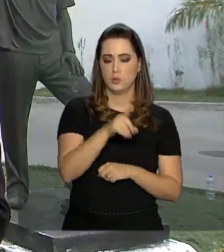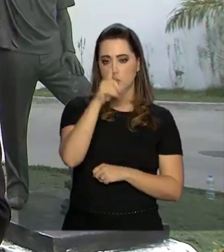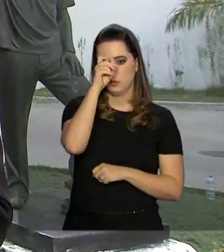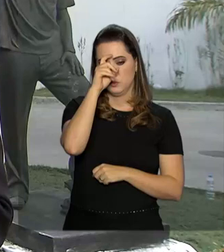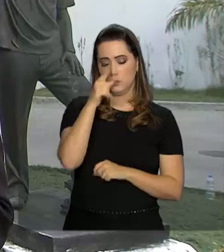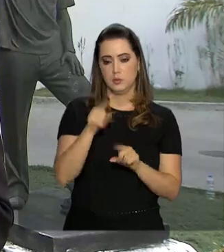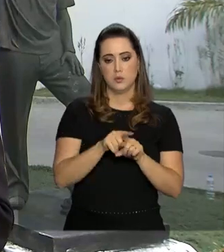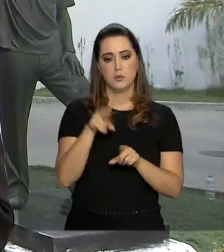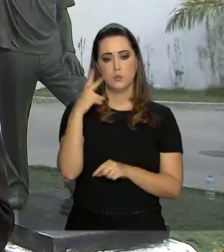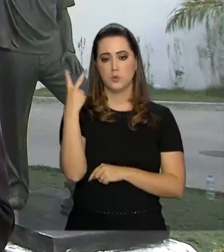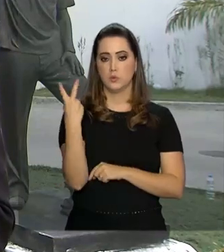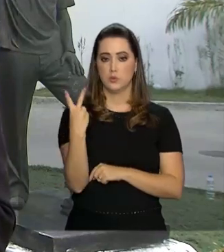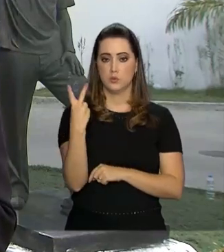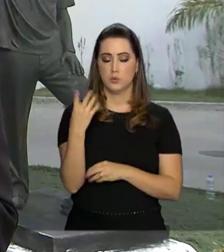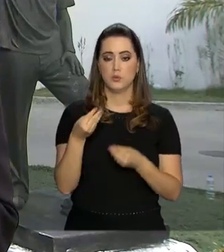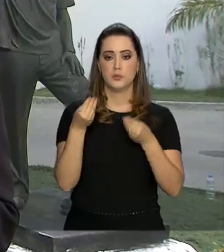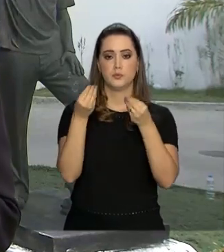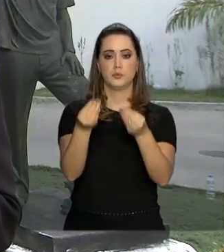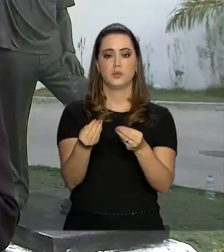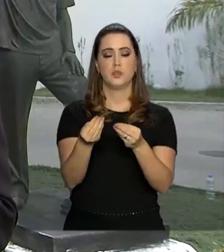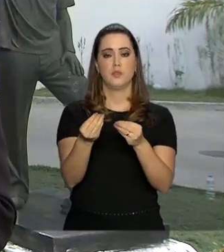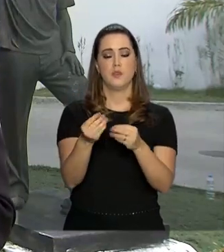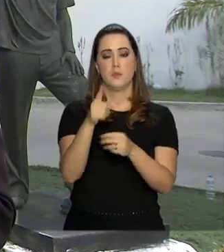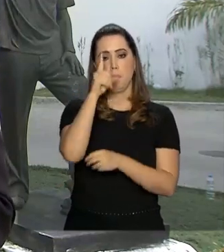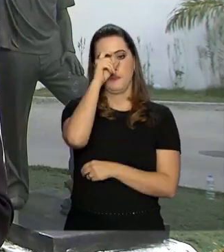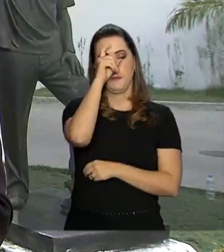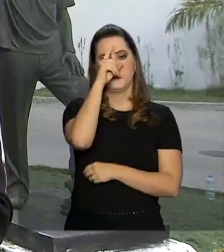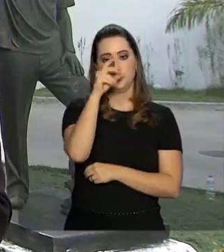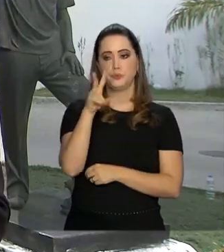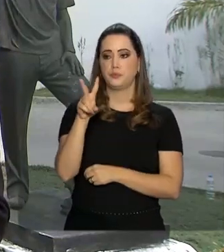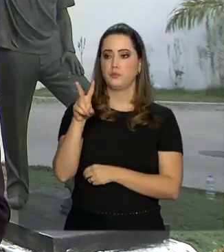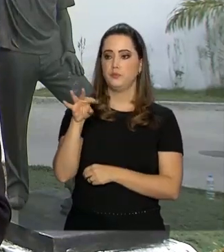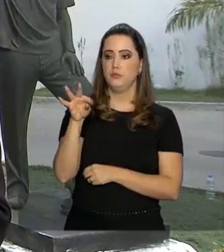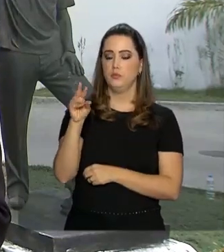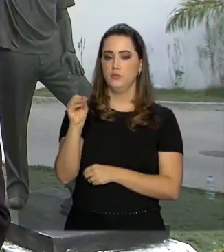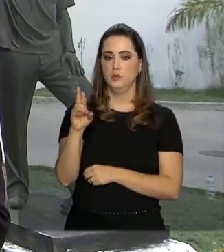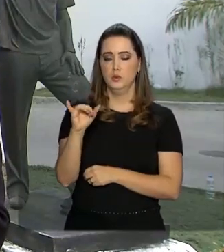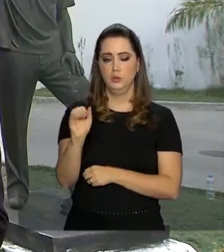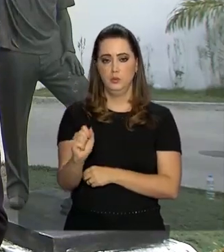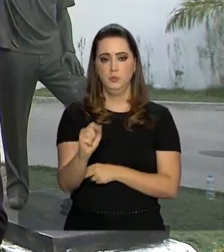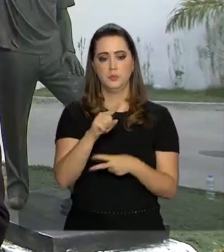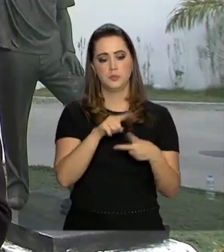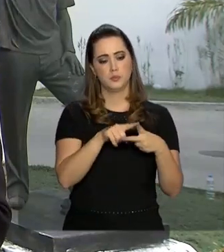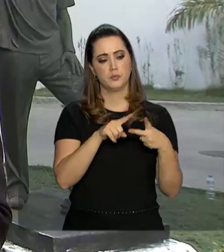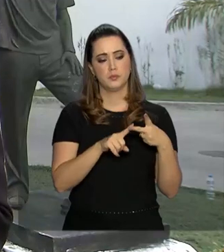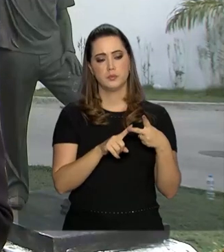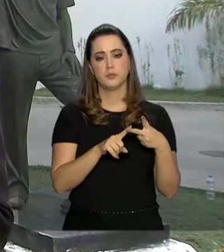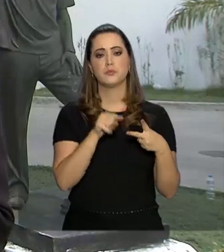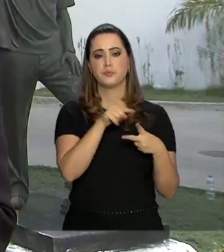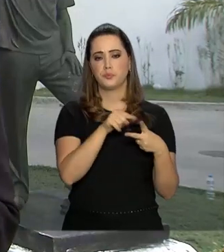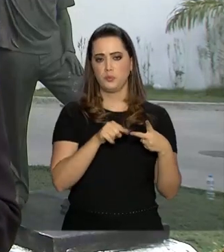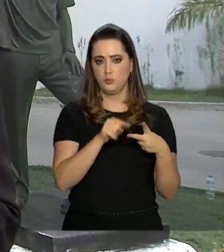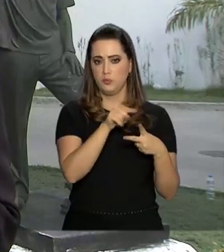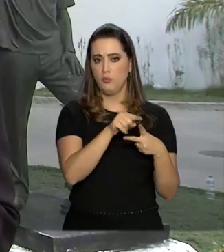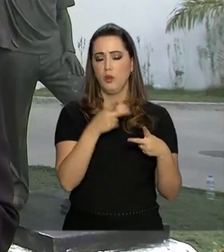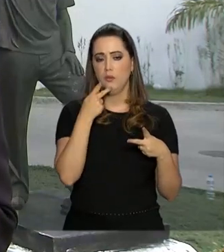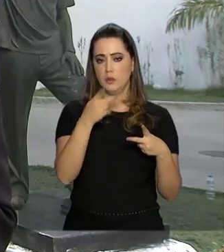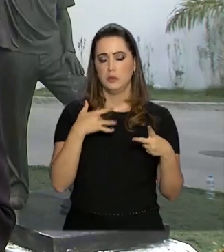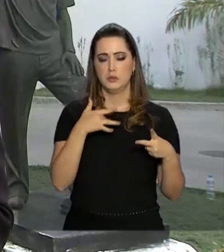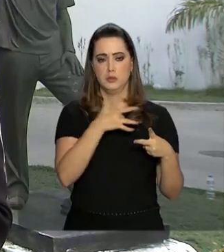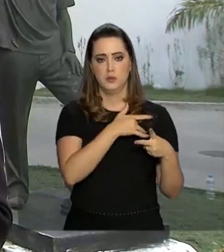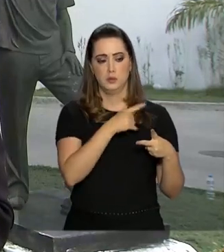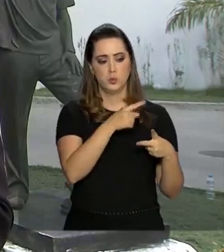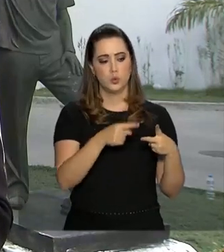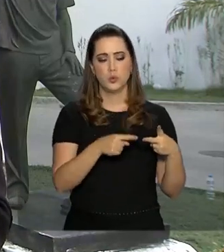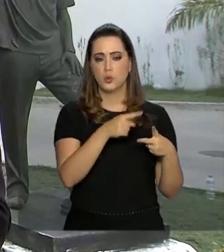Dois adolescentes foram levados para o Hospital Vitória. São eles, Cauã Emanuel e Francisco Diogo. Segundo os médicos, o estado de saúde desses